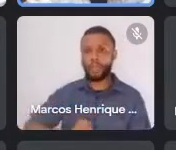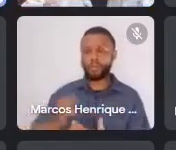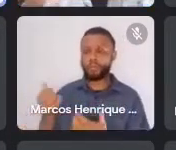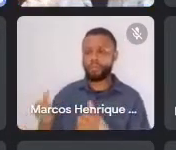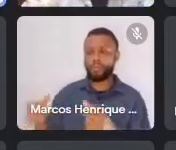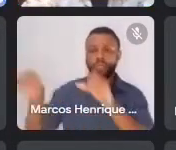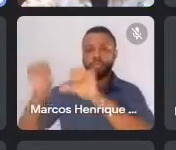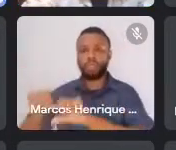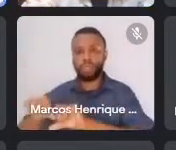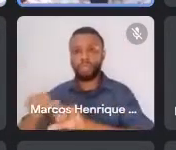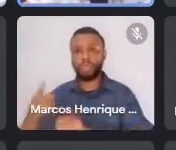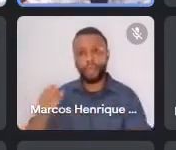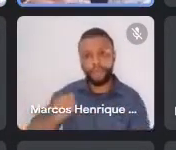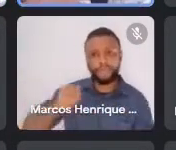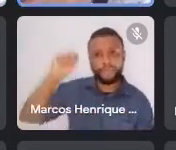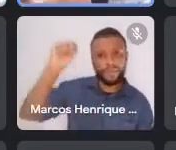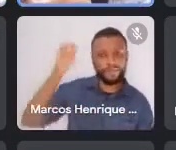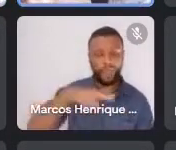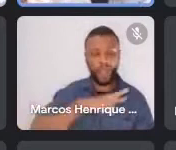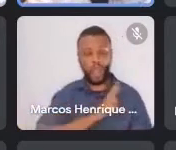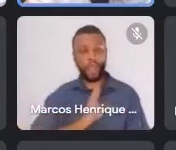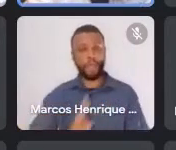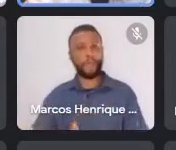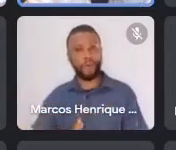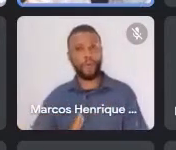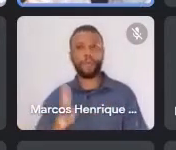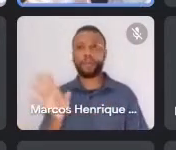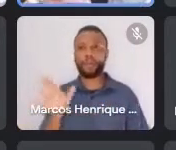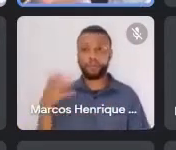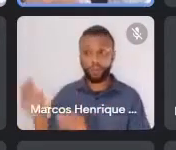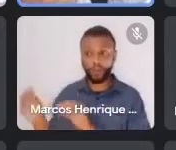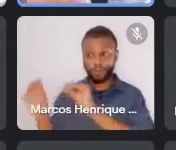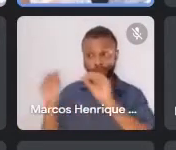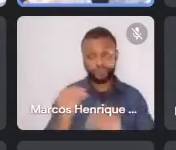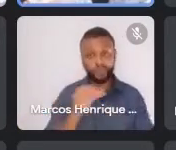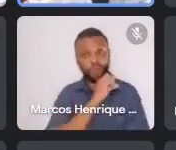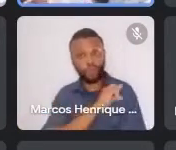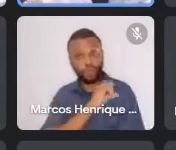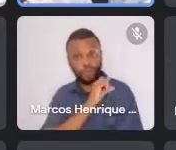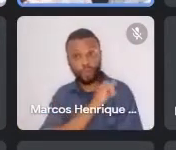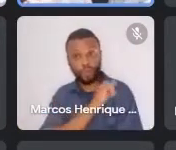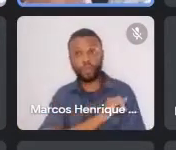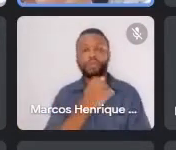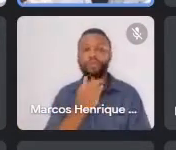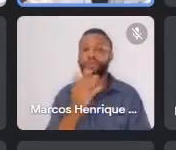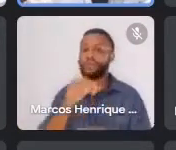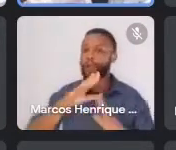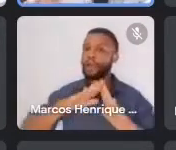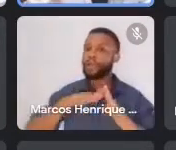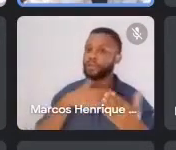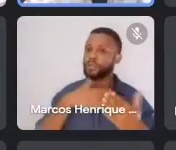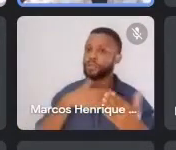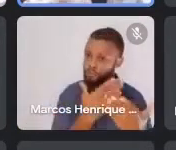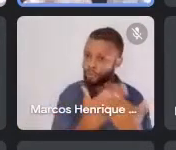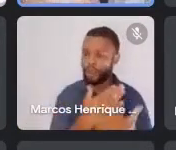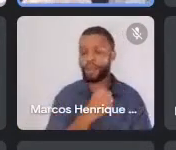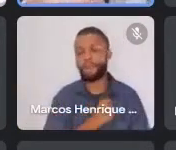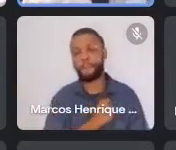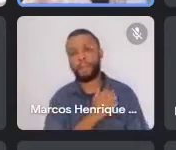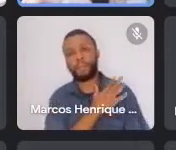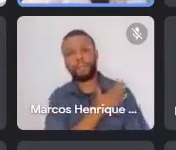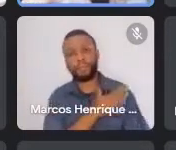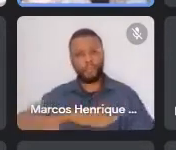Ele vem para o Rio de Janeiro, vai estudar na escola militar, e ele já